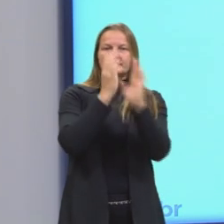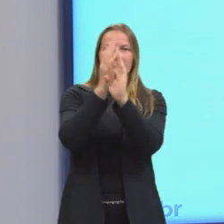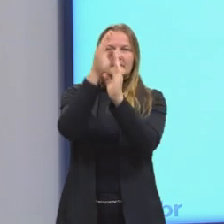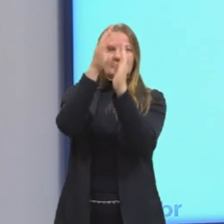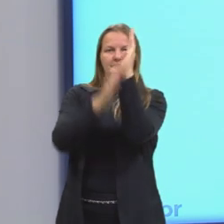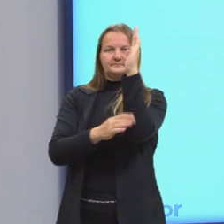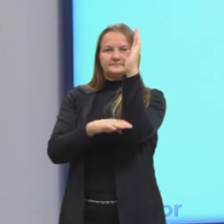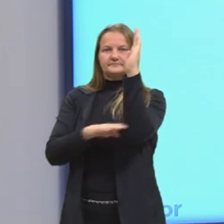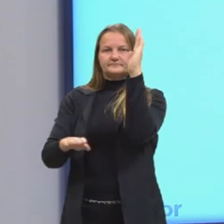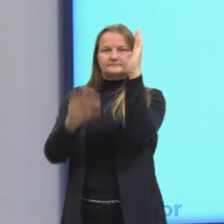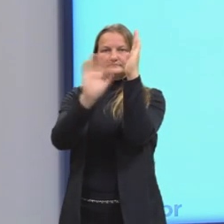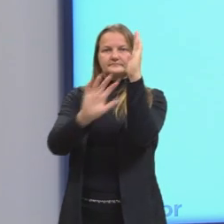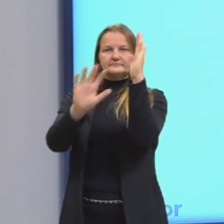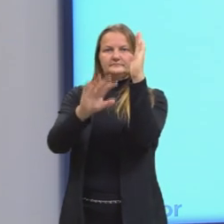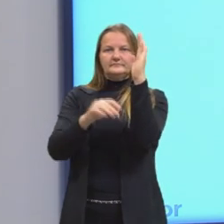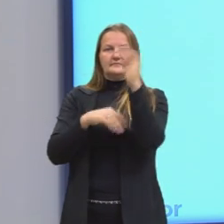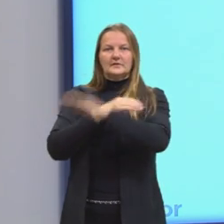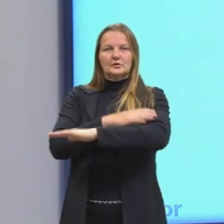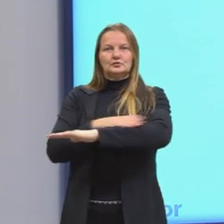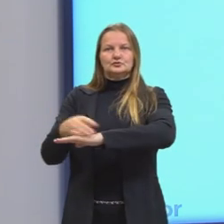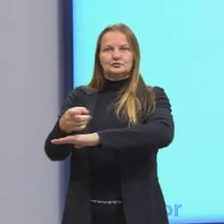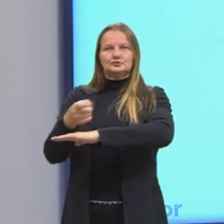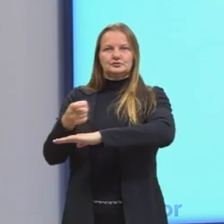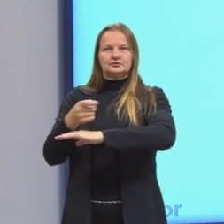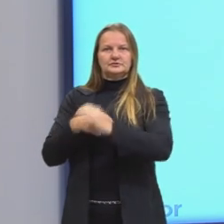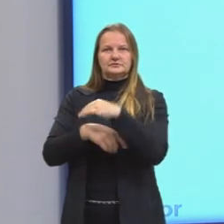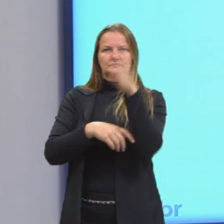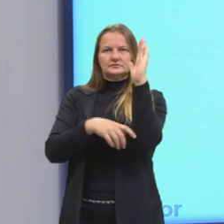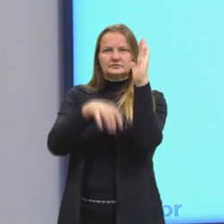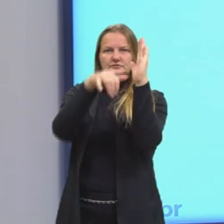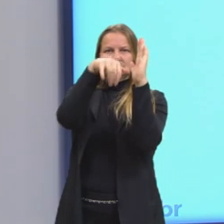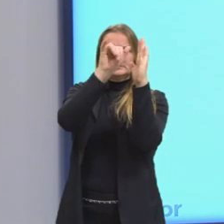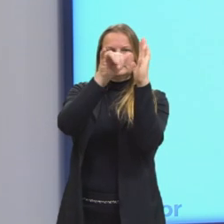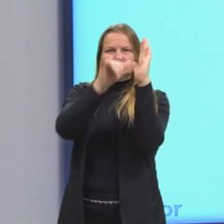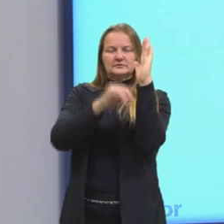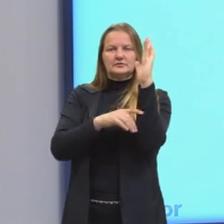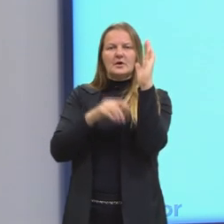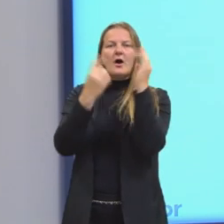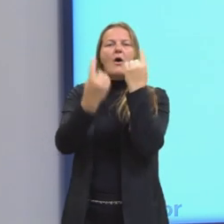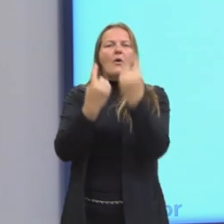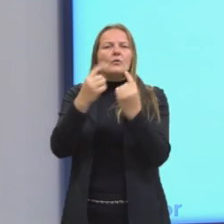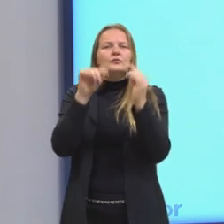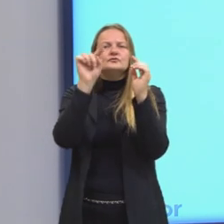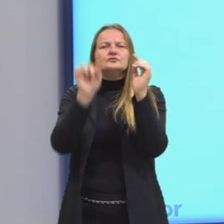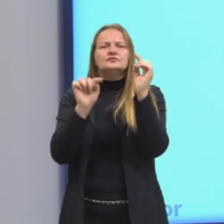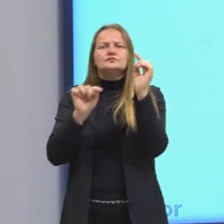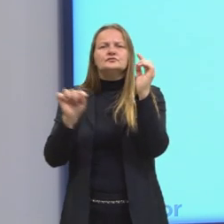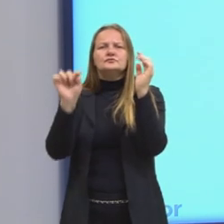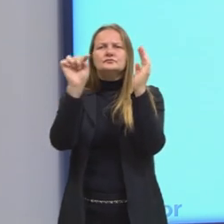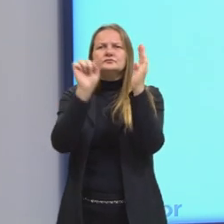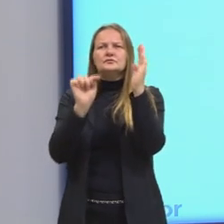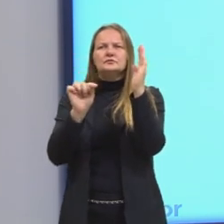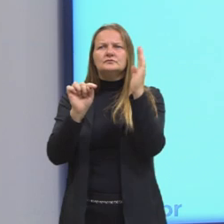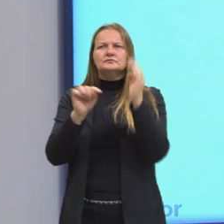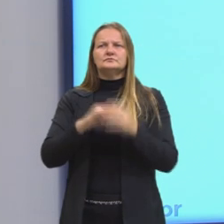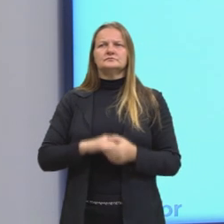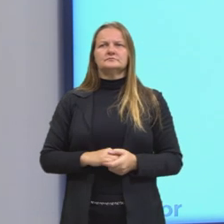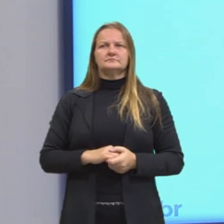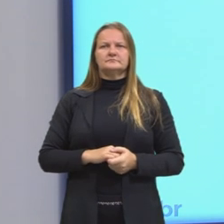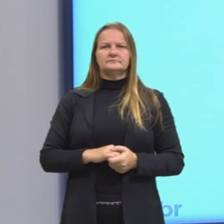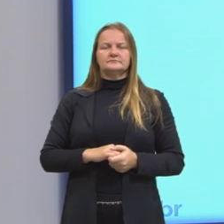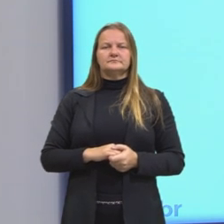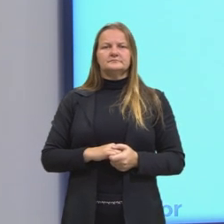cartesiano, os eixos x e y, e nós temos alguns pontos que foram marcados aqui nesse gráfico, tá?